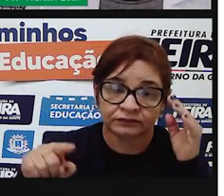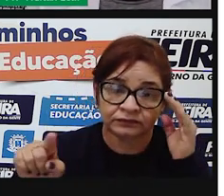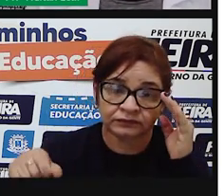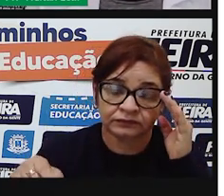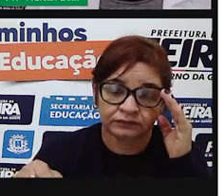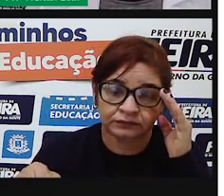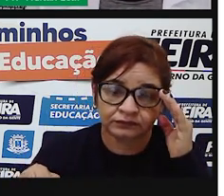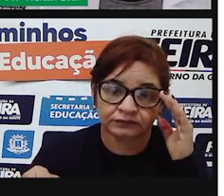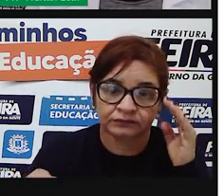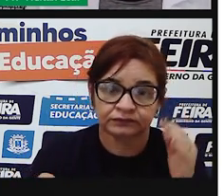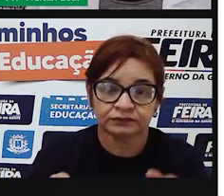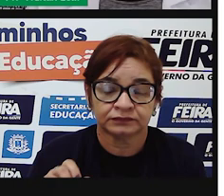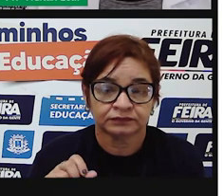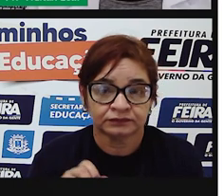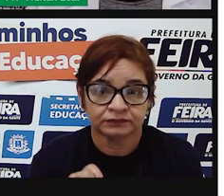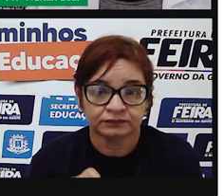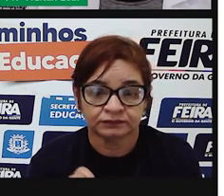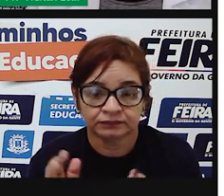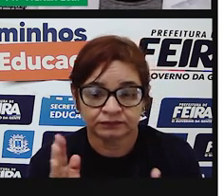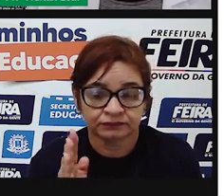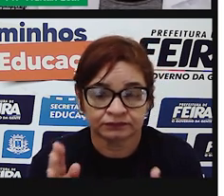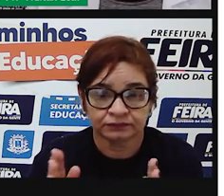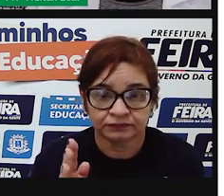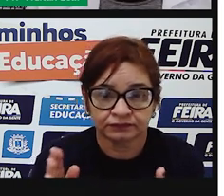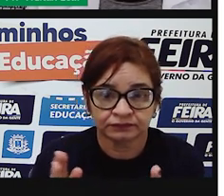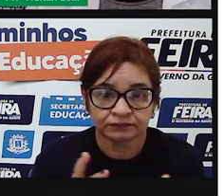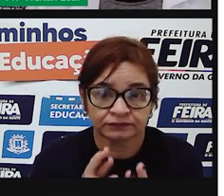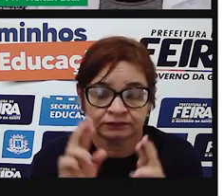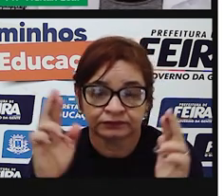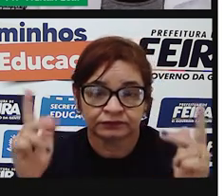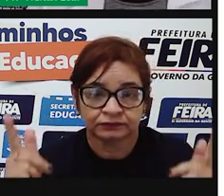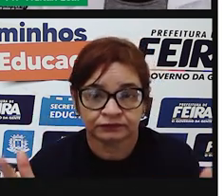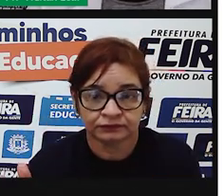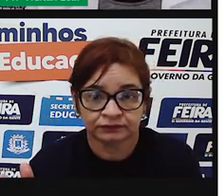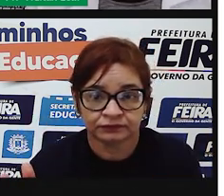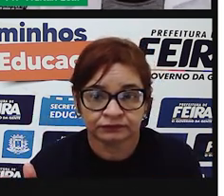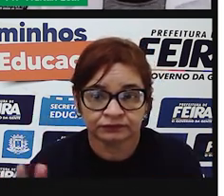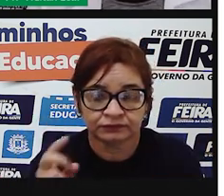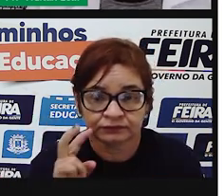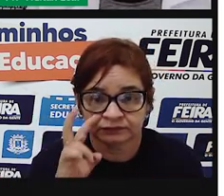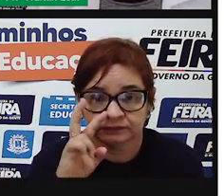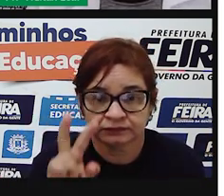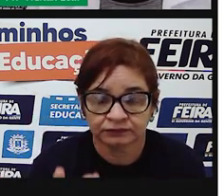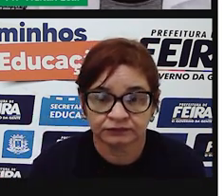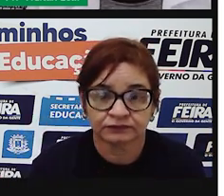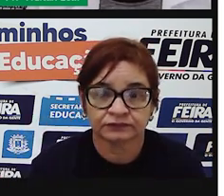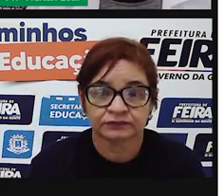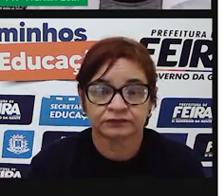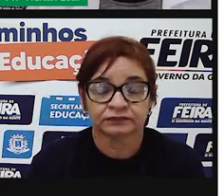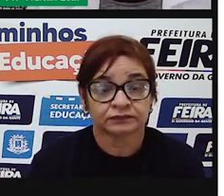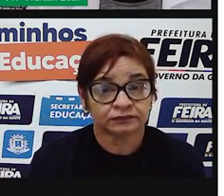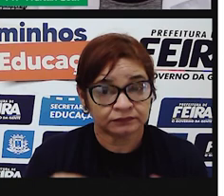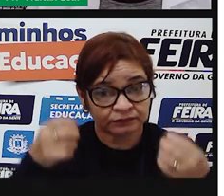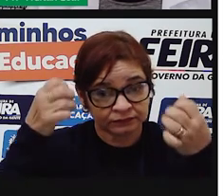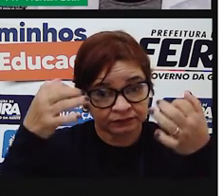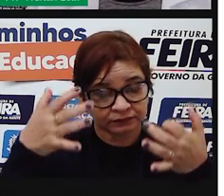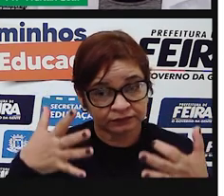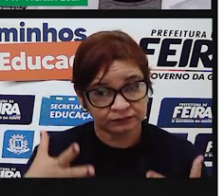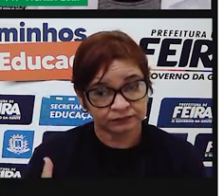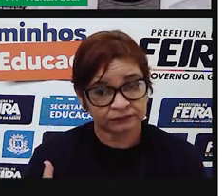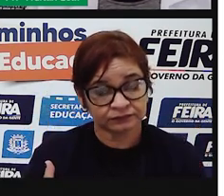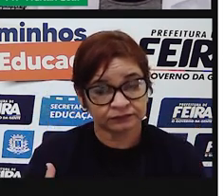Então, se utiliza para fazer essa distinção. Se utiliza o ponto e a vírgula para fazer essa distinção. E, como eu já disse,